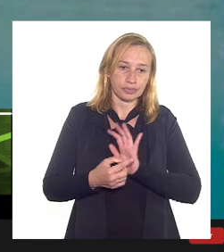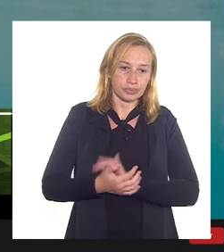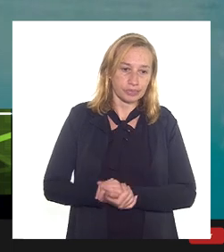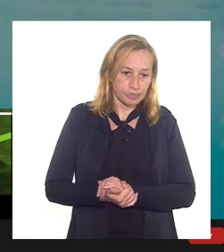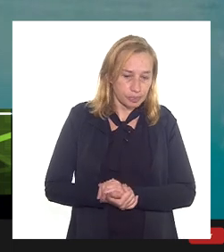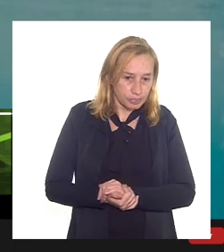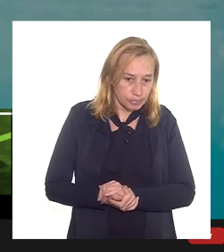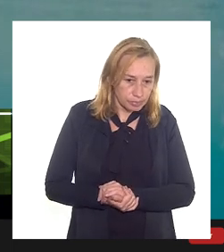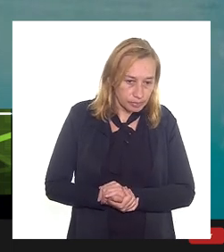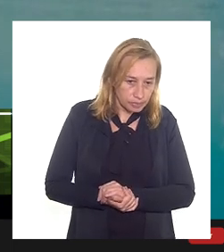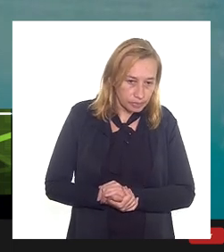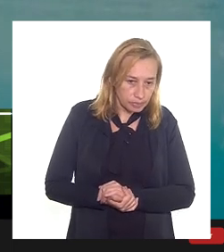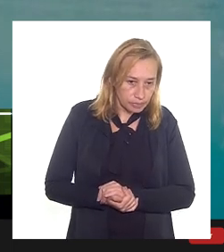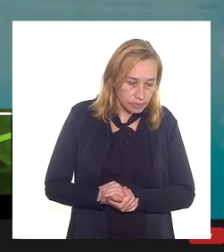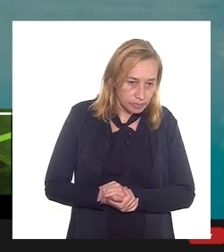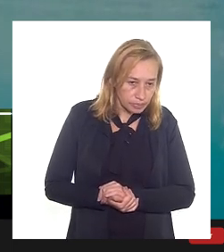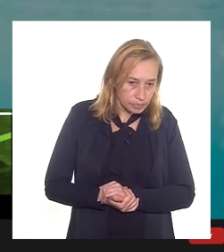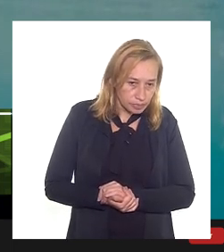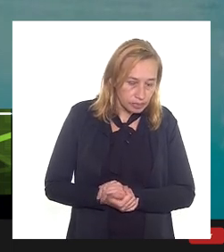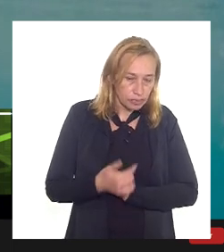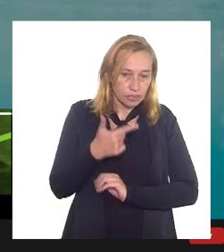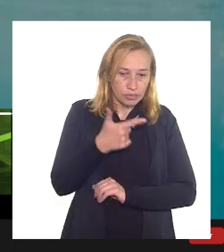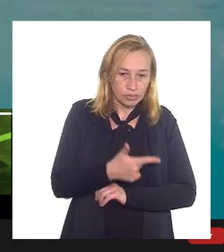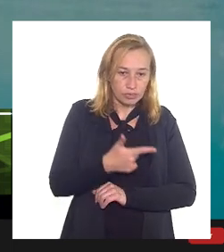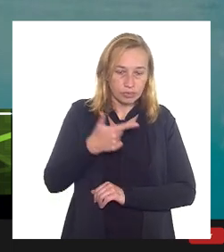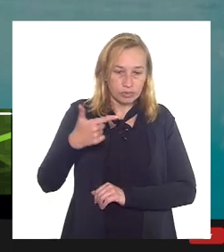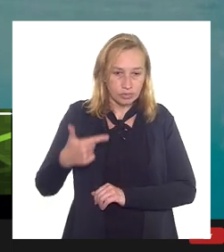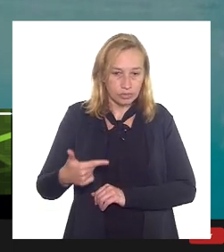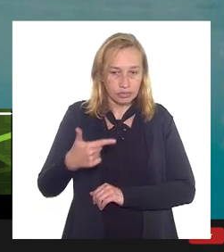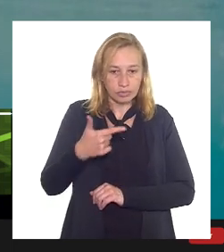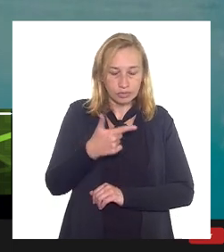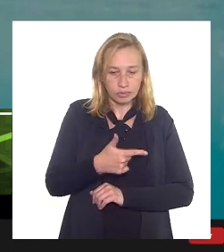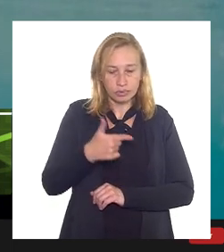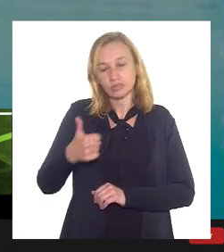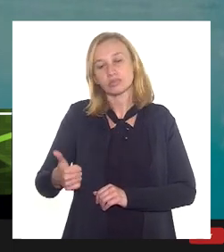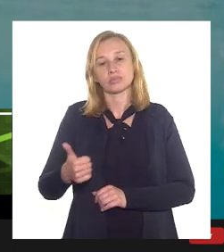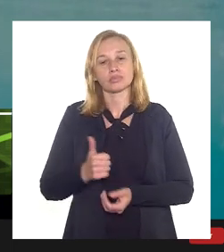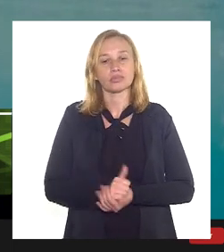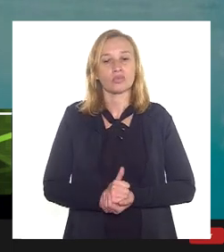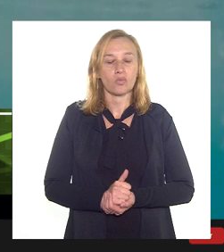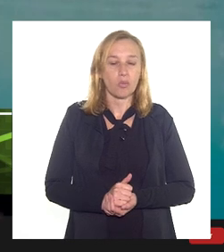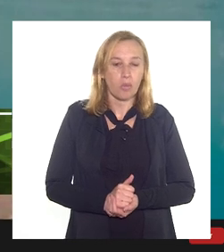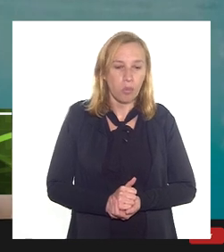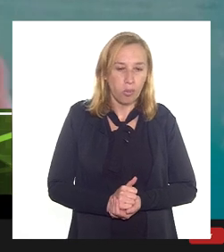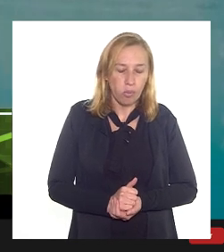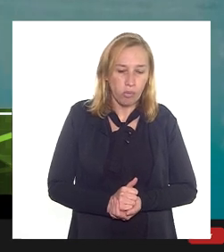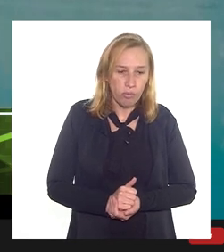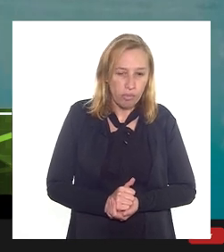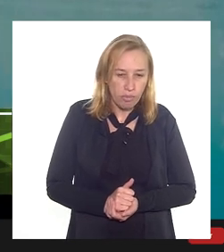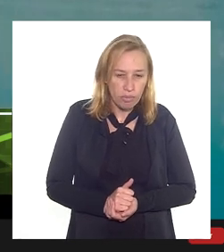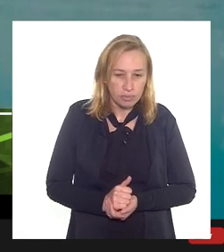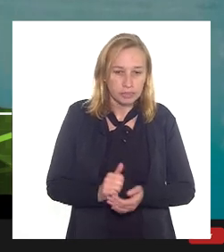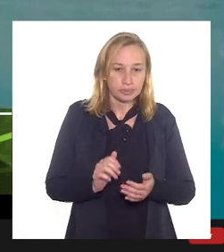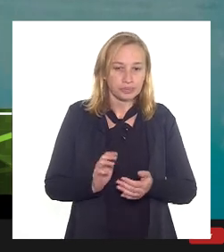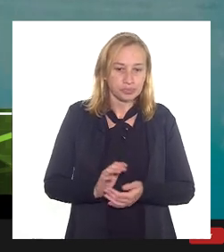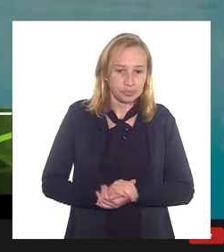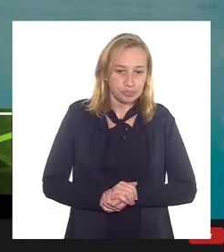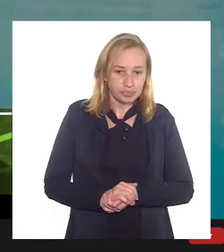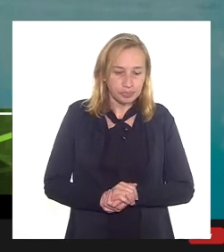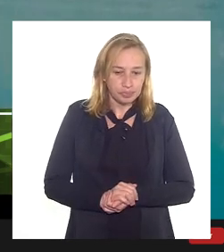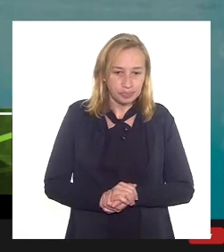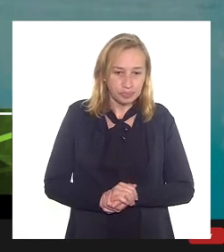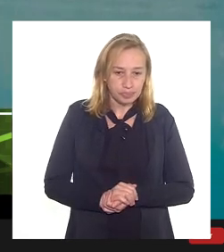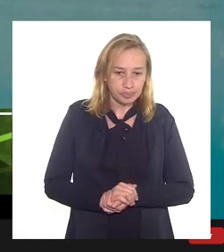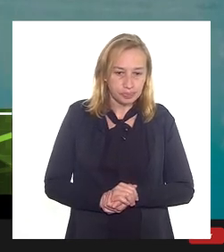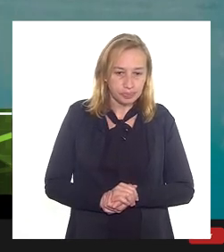22 a partir de 2022 e tem várias unidades que estão rampando também né que estão aumentando o